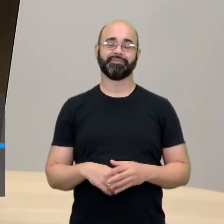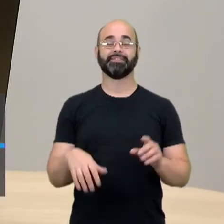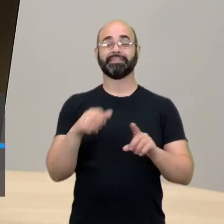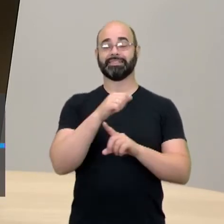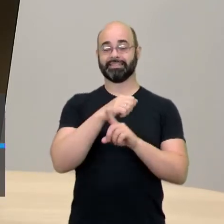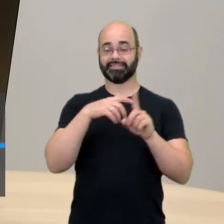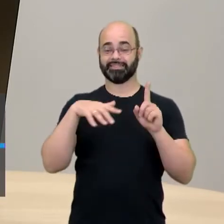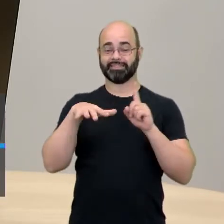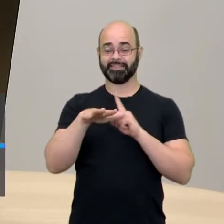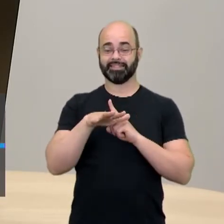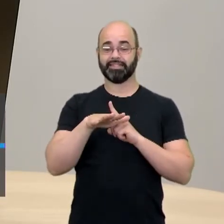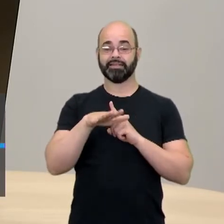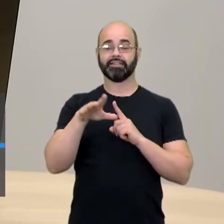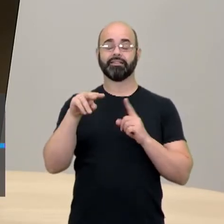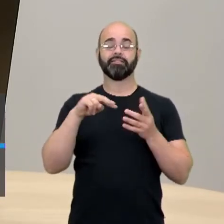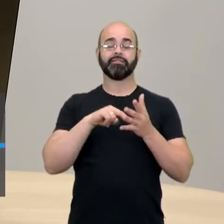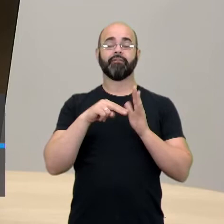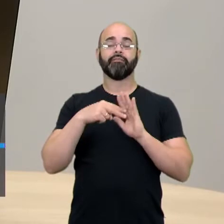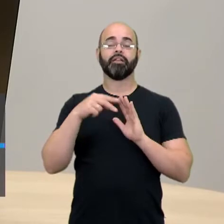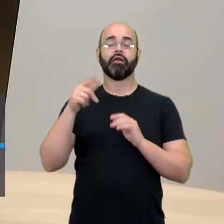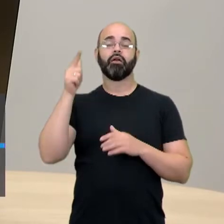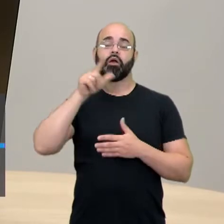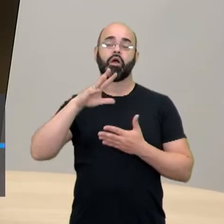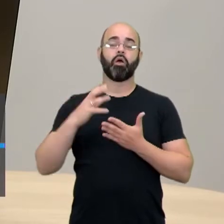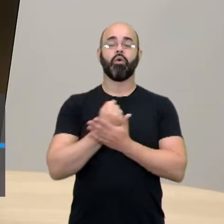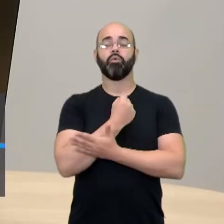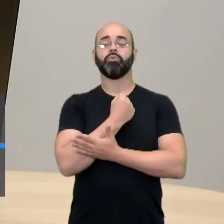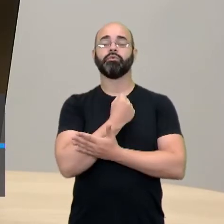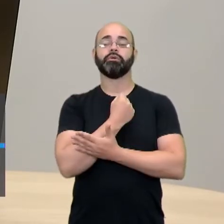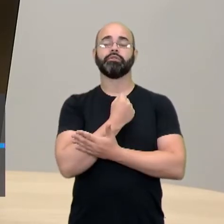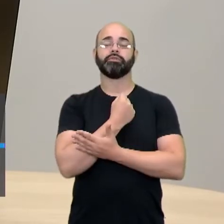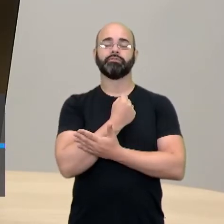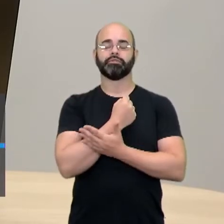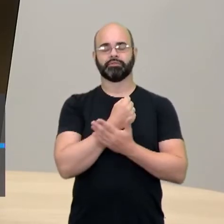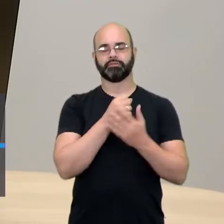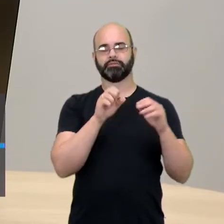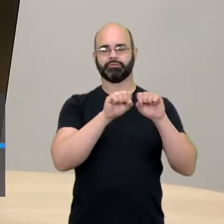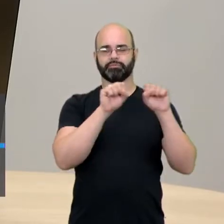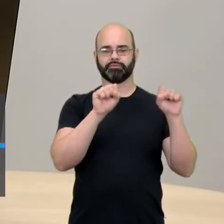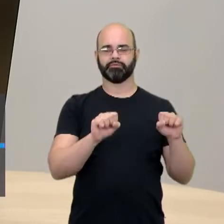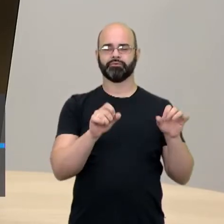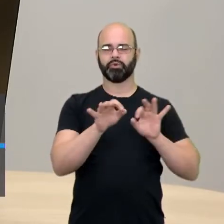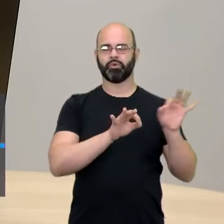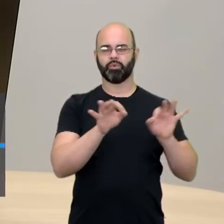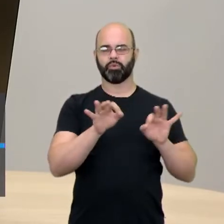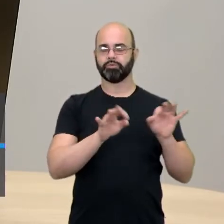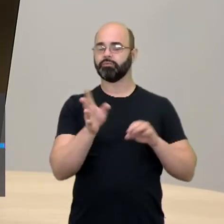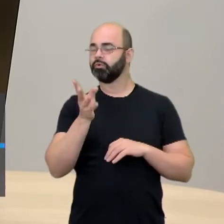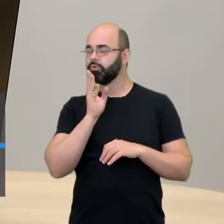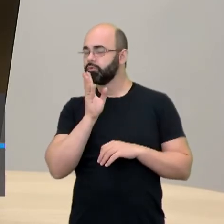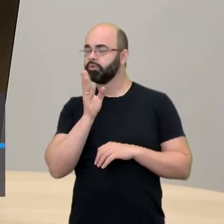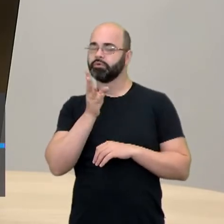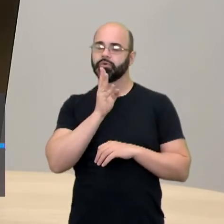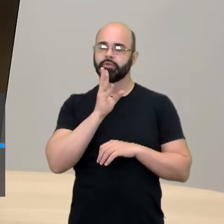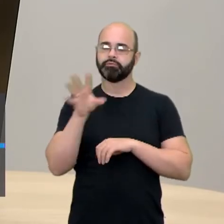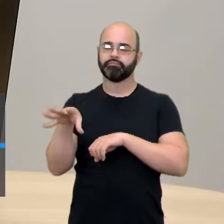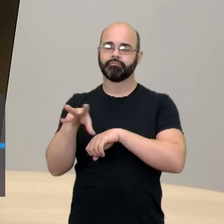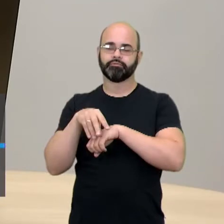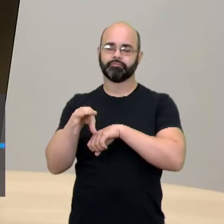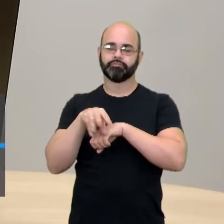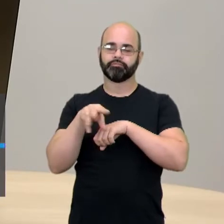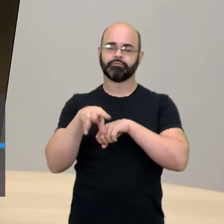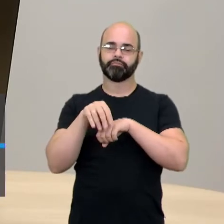conquista, tá certo? Algo que simboliza e reúne e organiza todos os conhecimentos que vocês